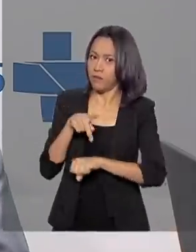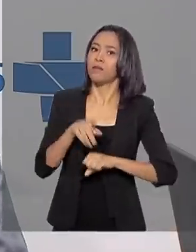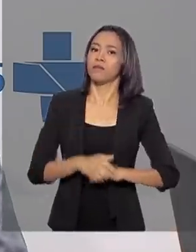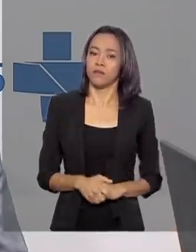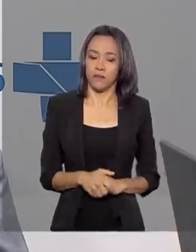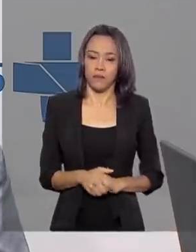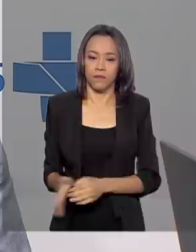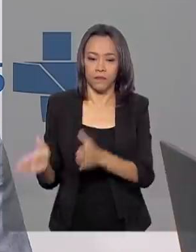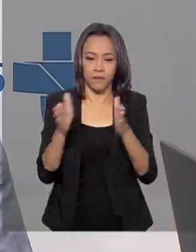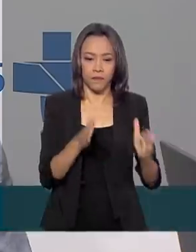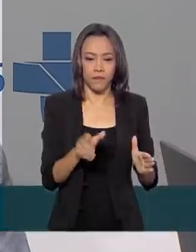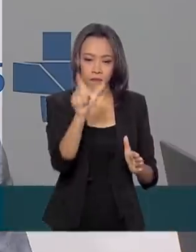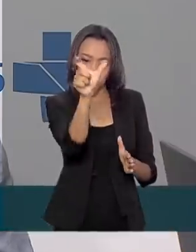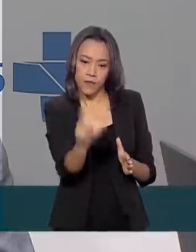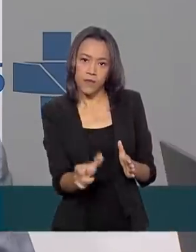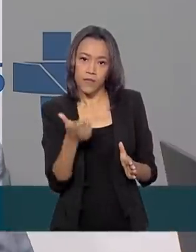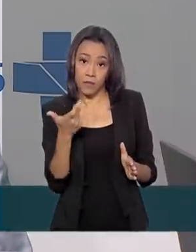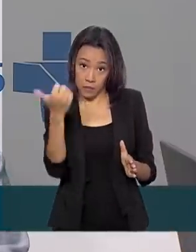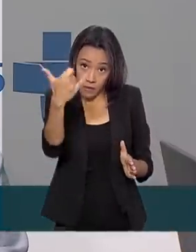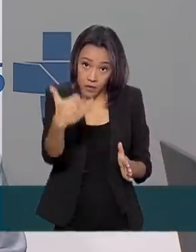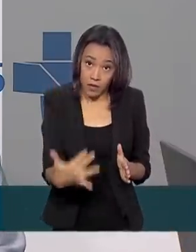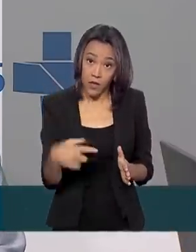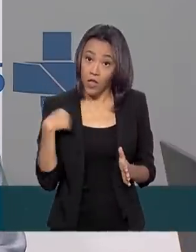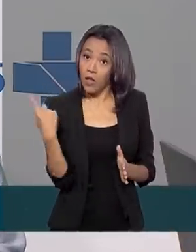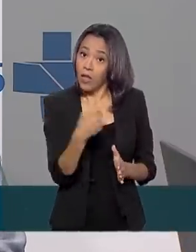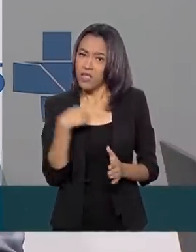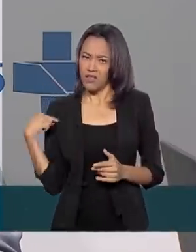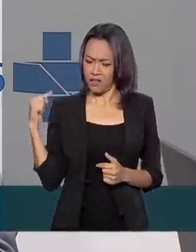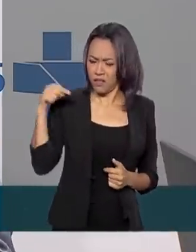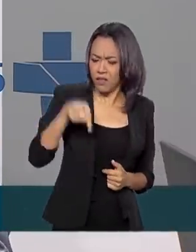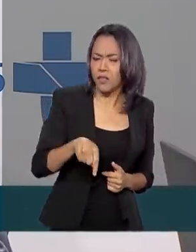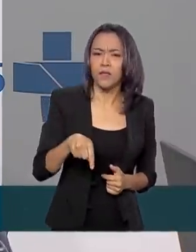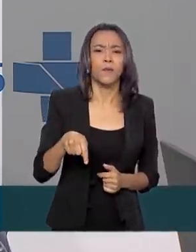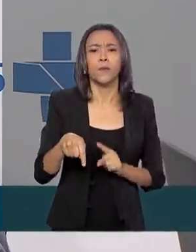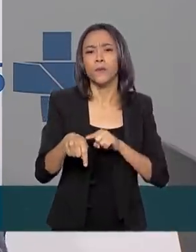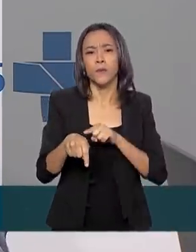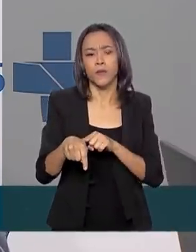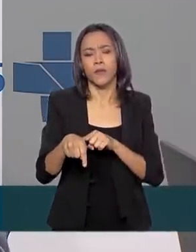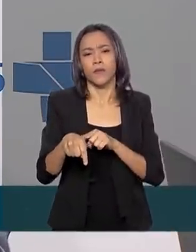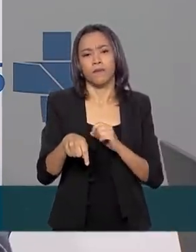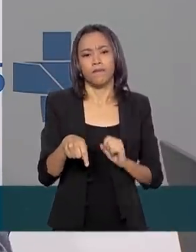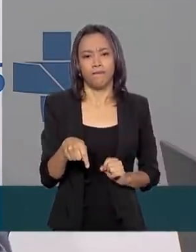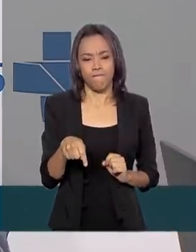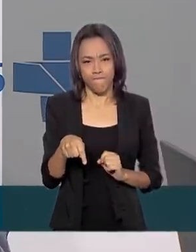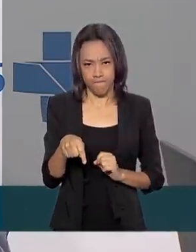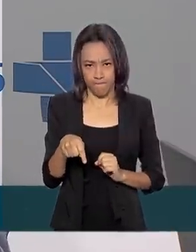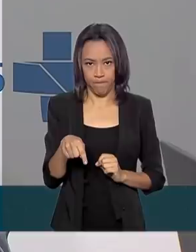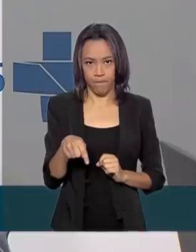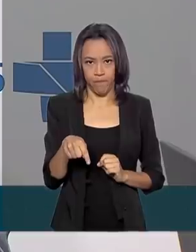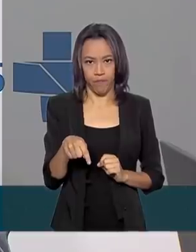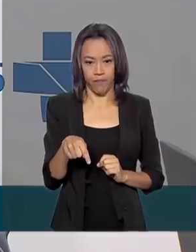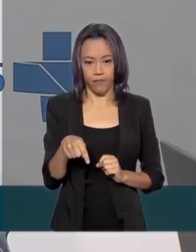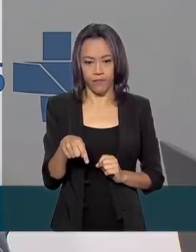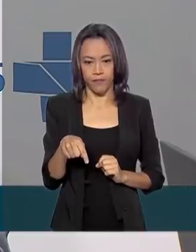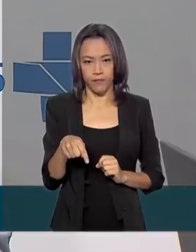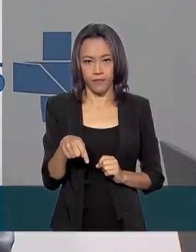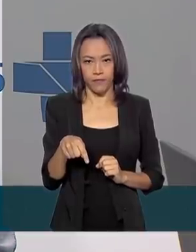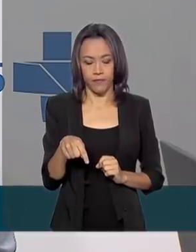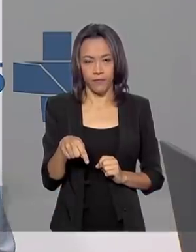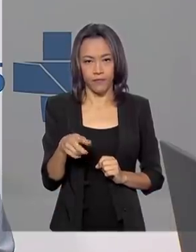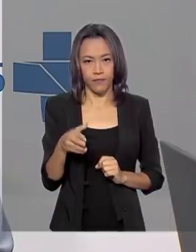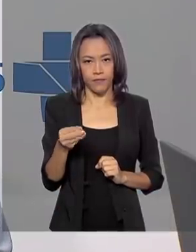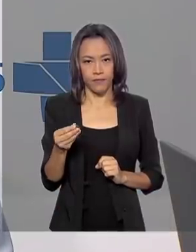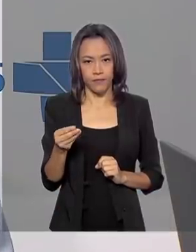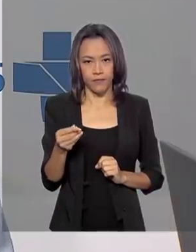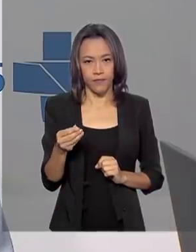Nós não estamos aqui adotando uma medida de